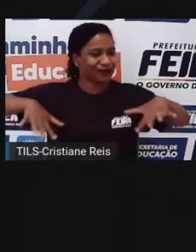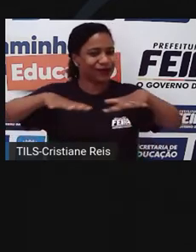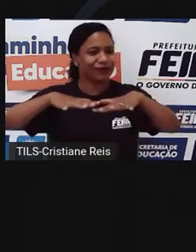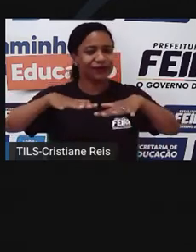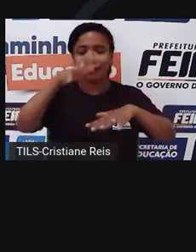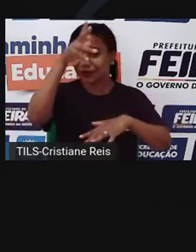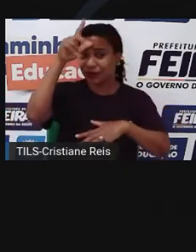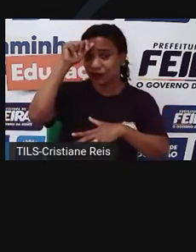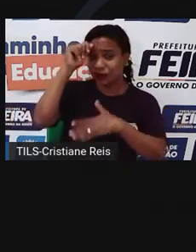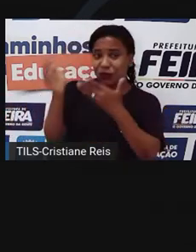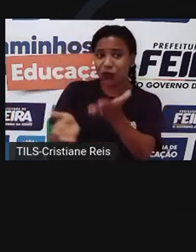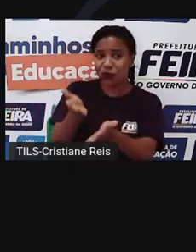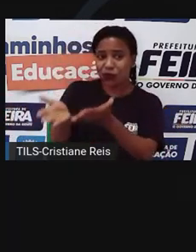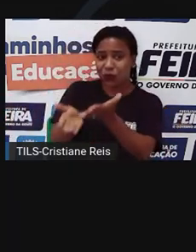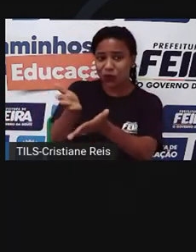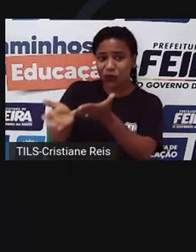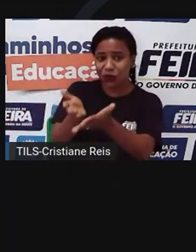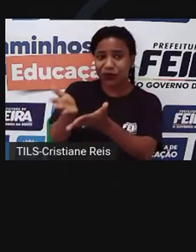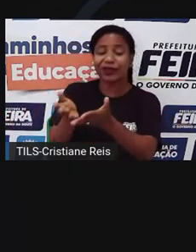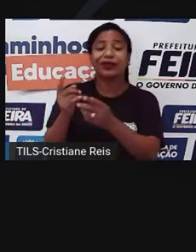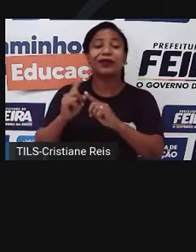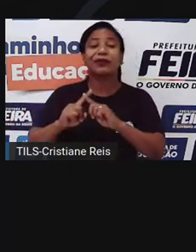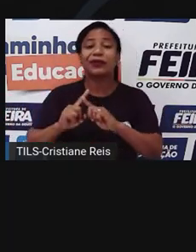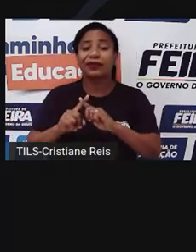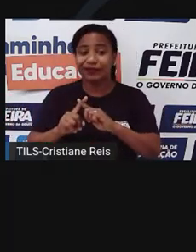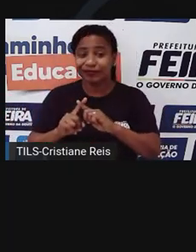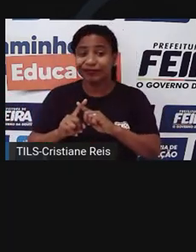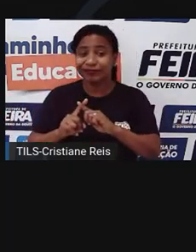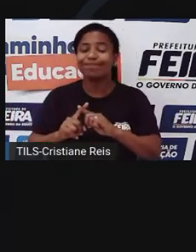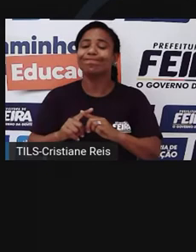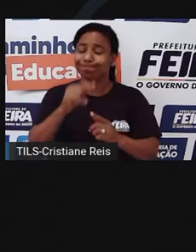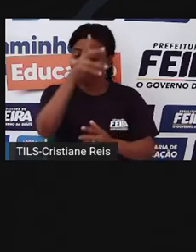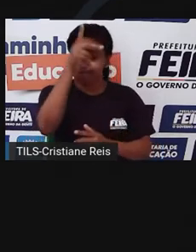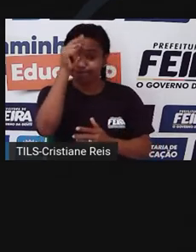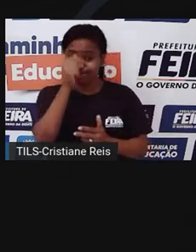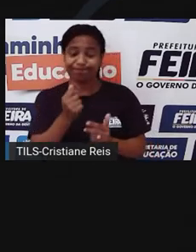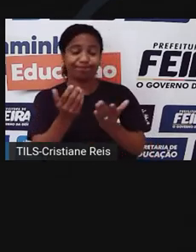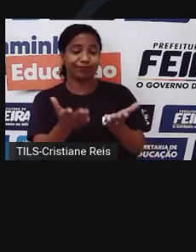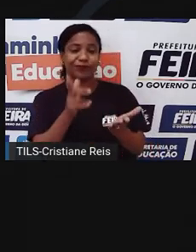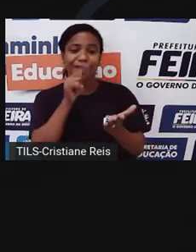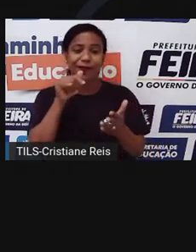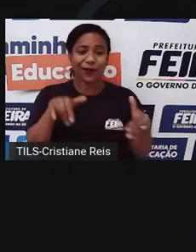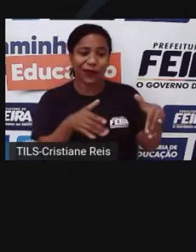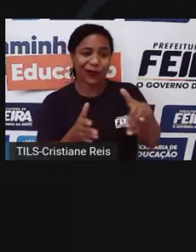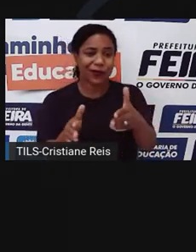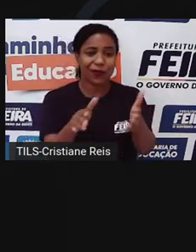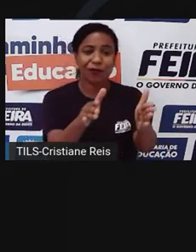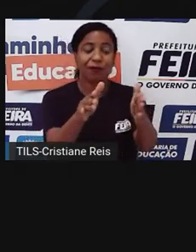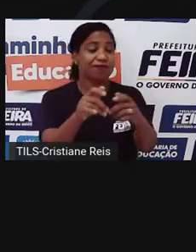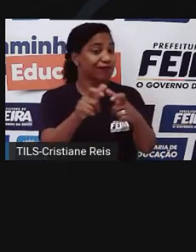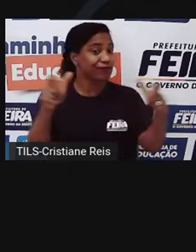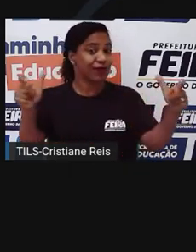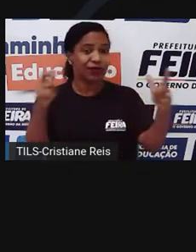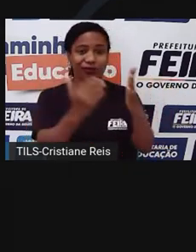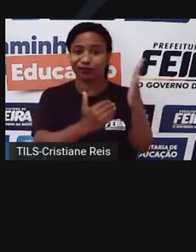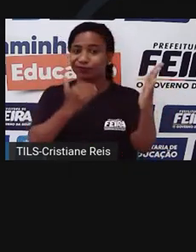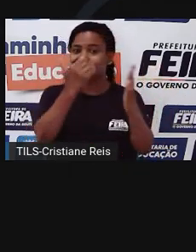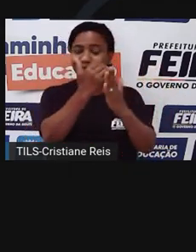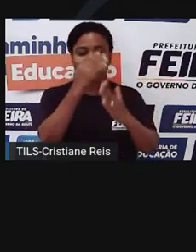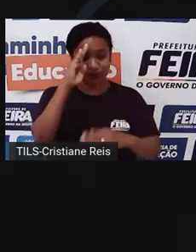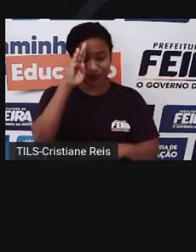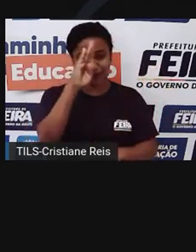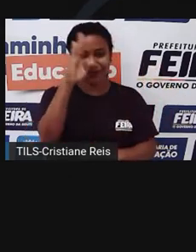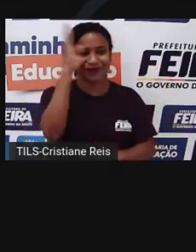Vamos lá. É a maior bacia hidrográfica do Brasil, totalizando incríveis 40% do território